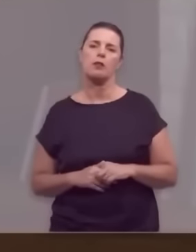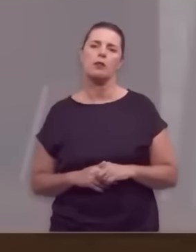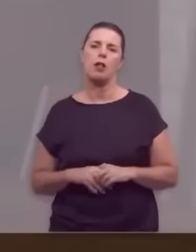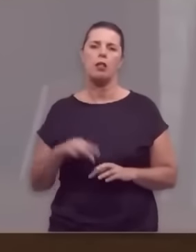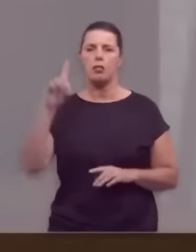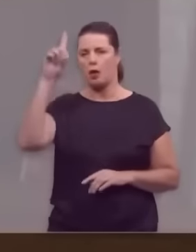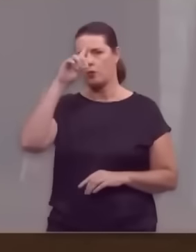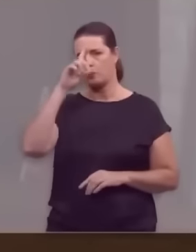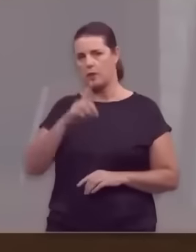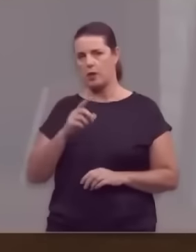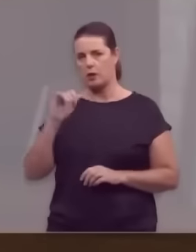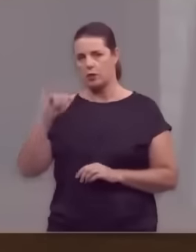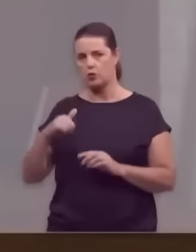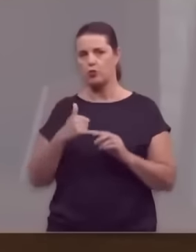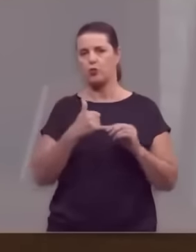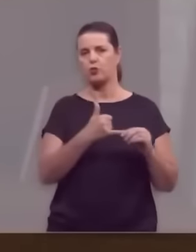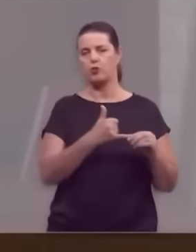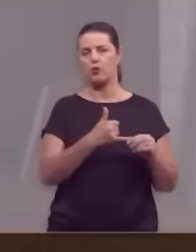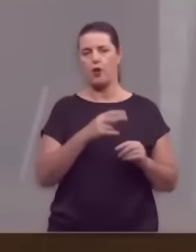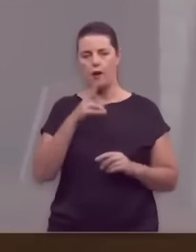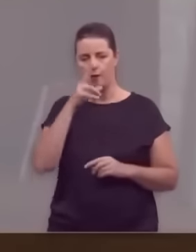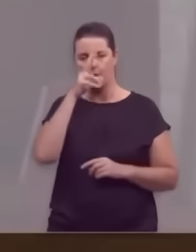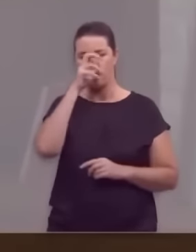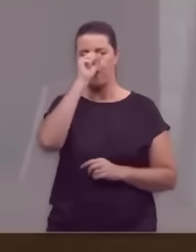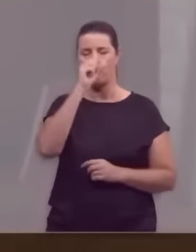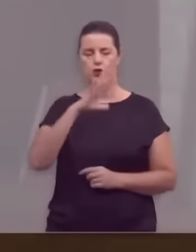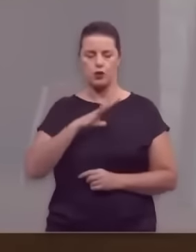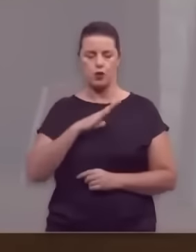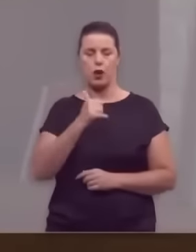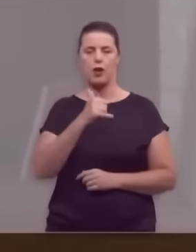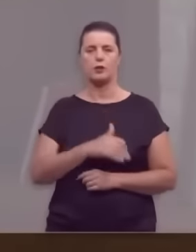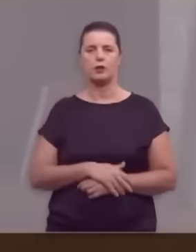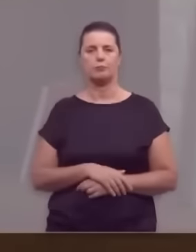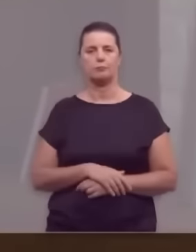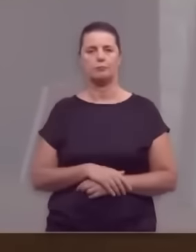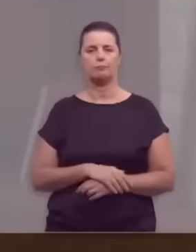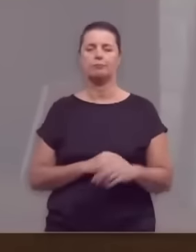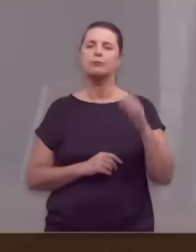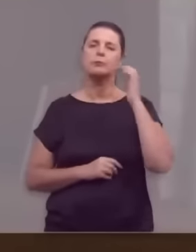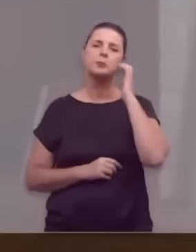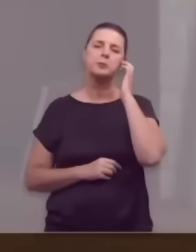Deus ordena a Josué a ser forte e corajoso.